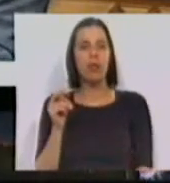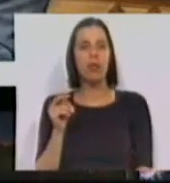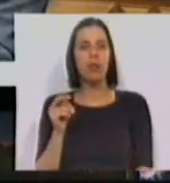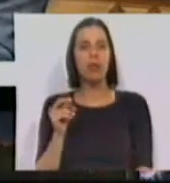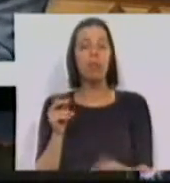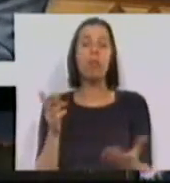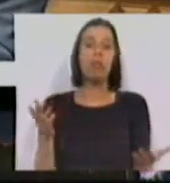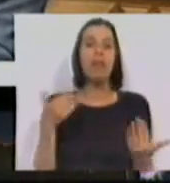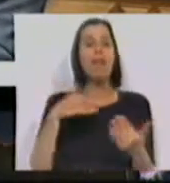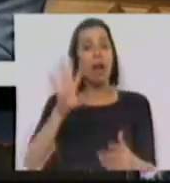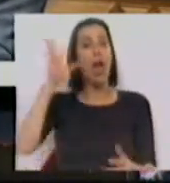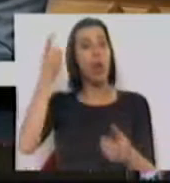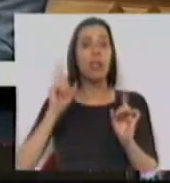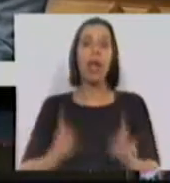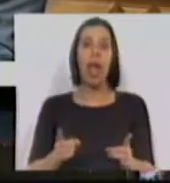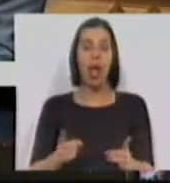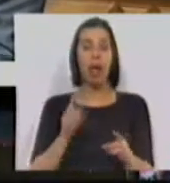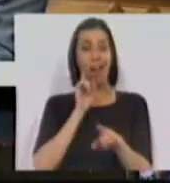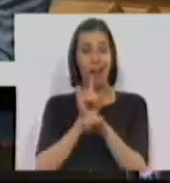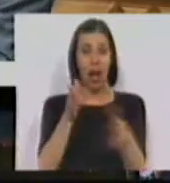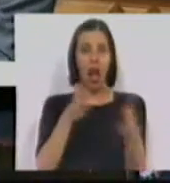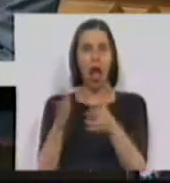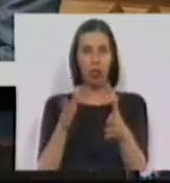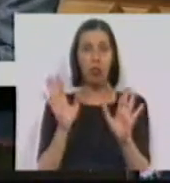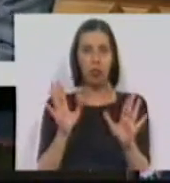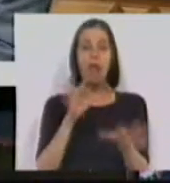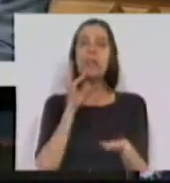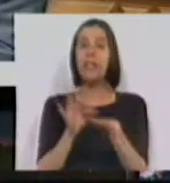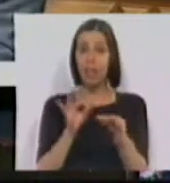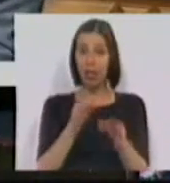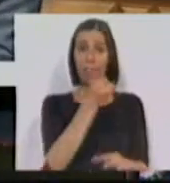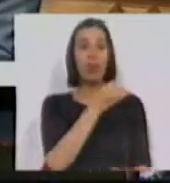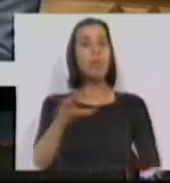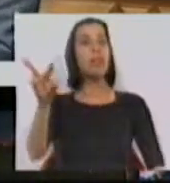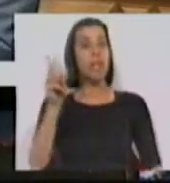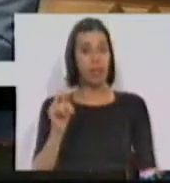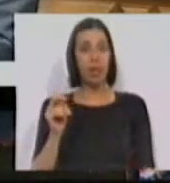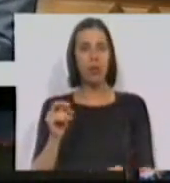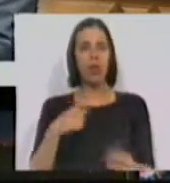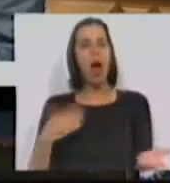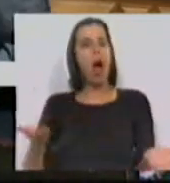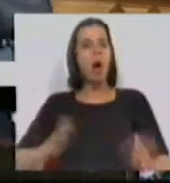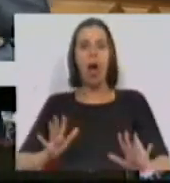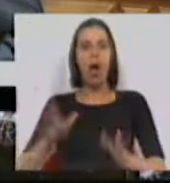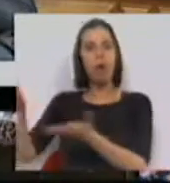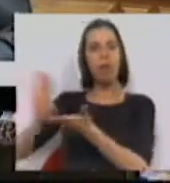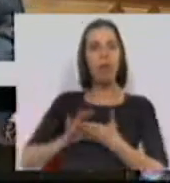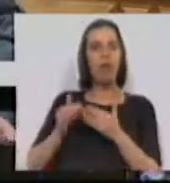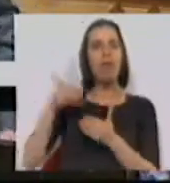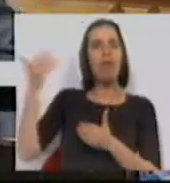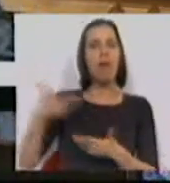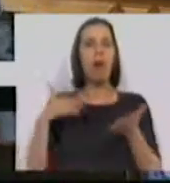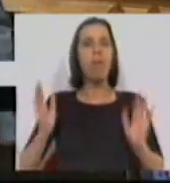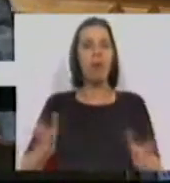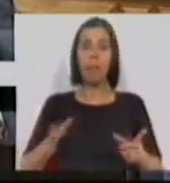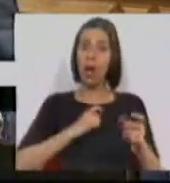E é o que vai acontecer. Nessa altura, isto é, em setembro de 2013, deixaremos de precisar de financiamento externo